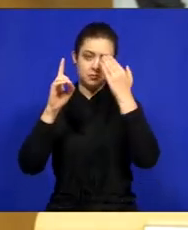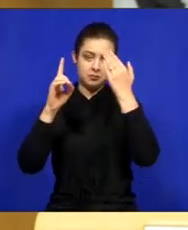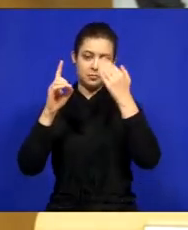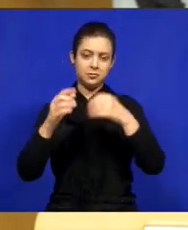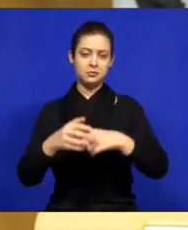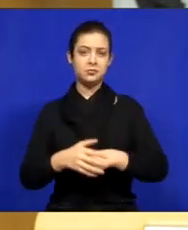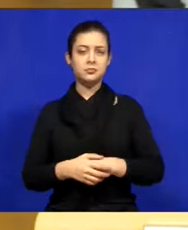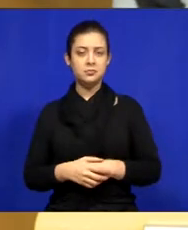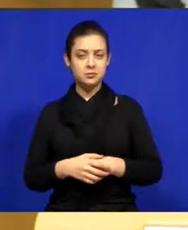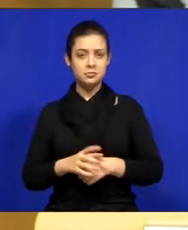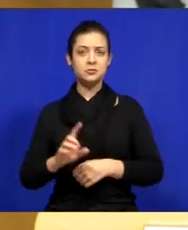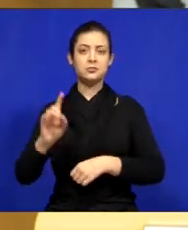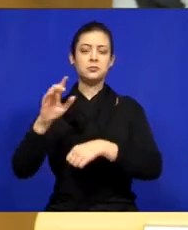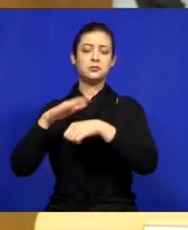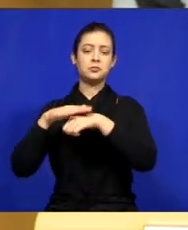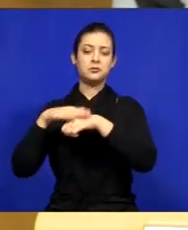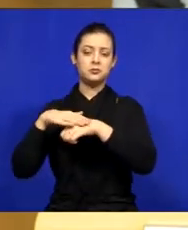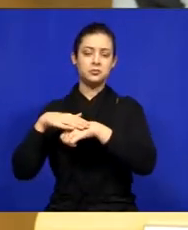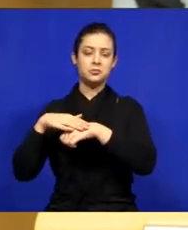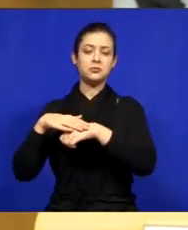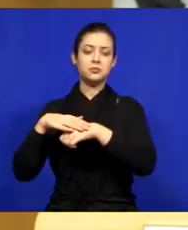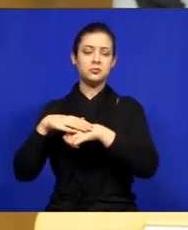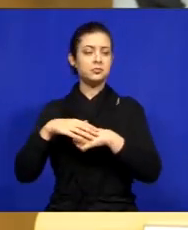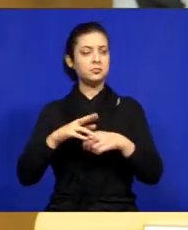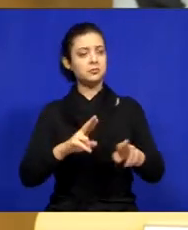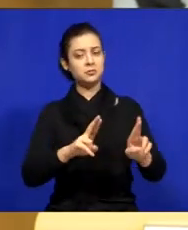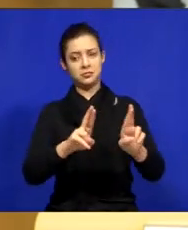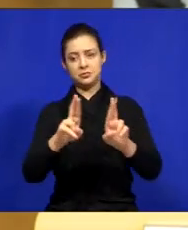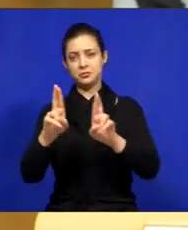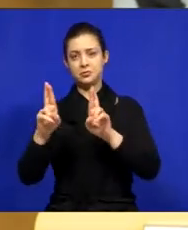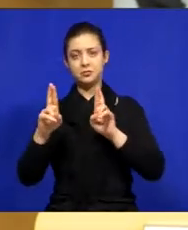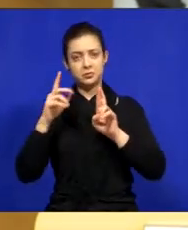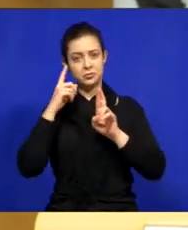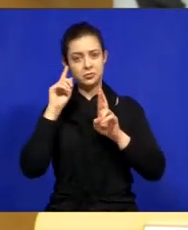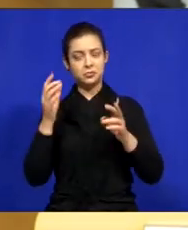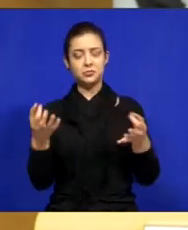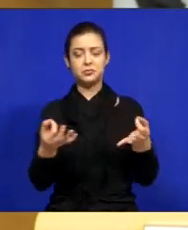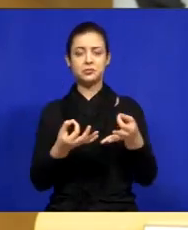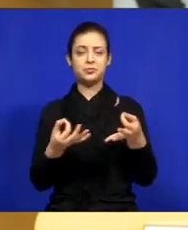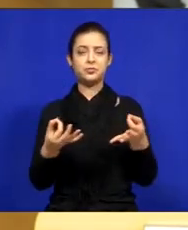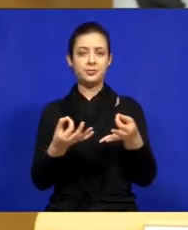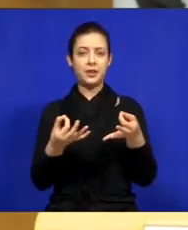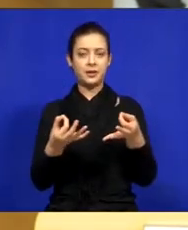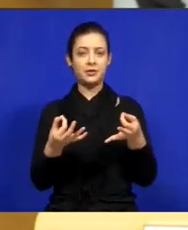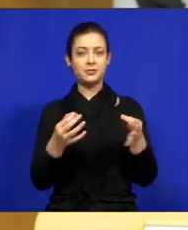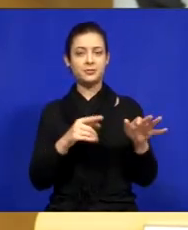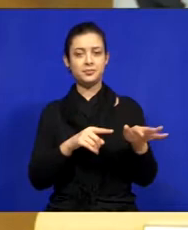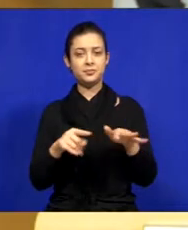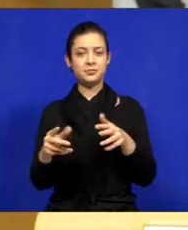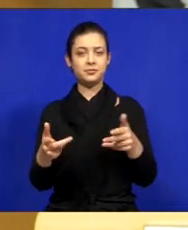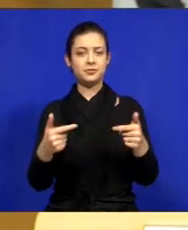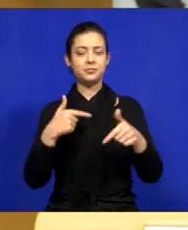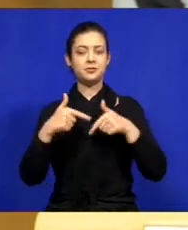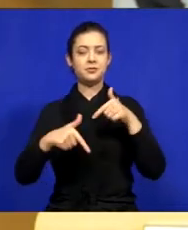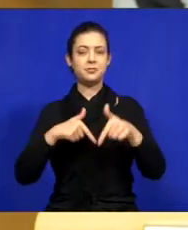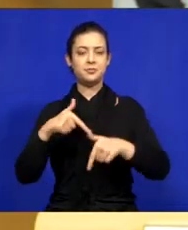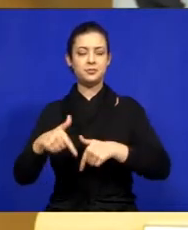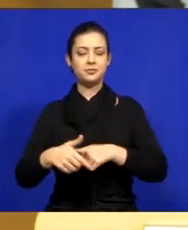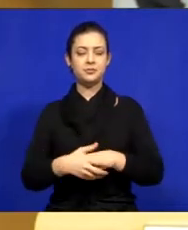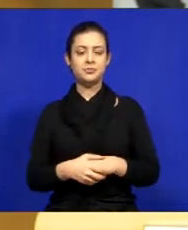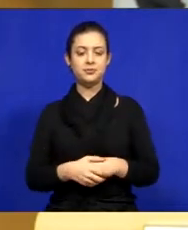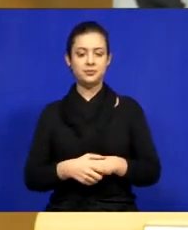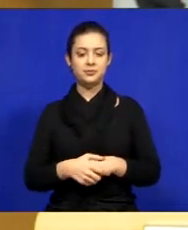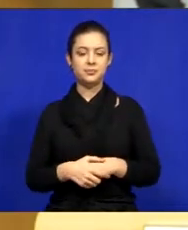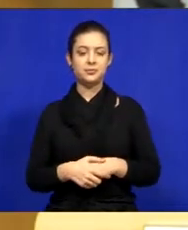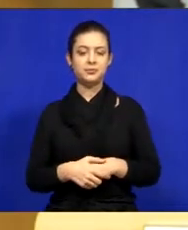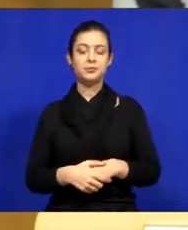dia que ele fez para nós e espero que todos tenhamos um ótimo dia e uma ótima semana de trabalho. Quero